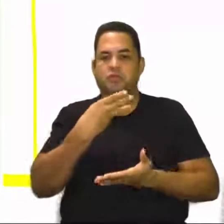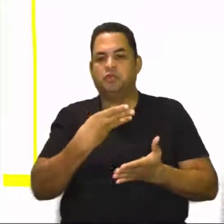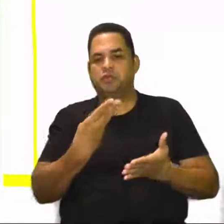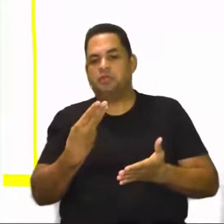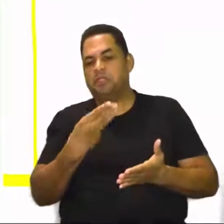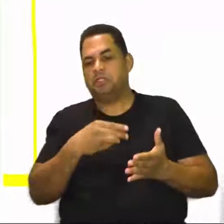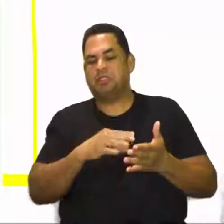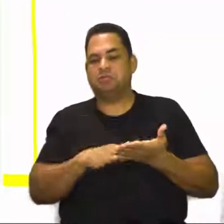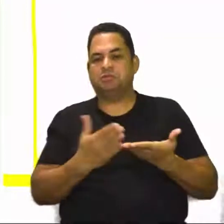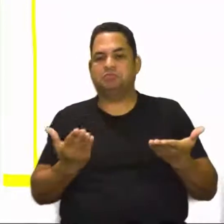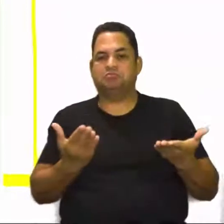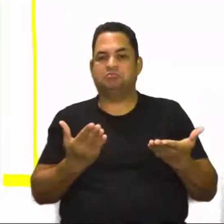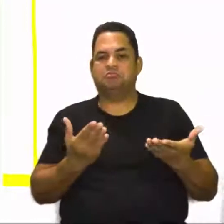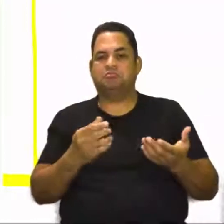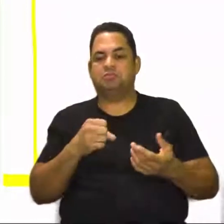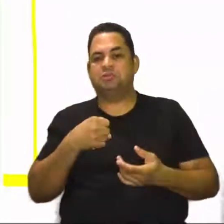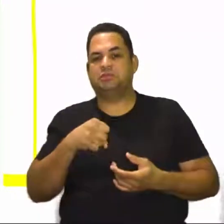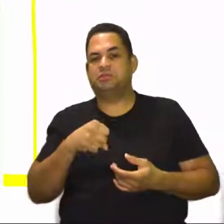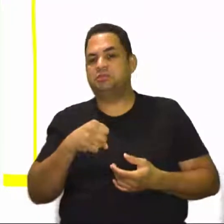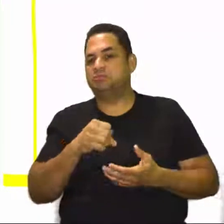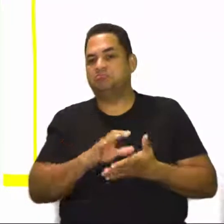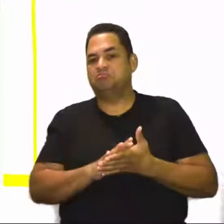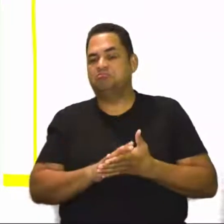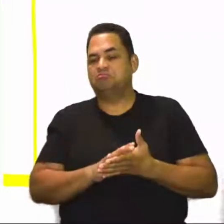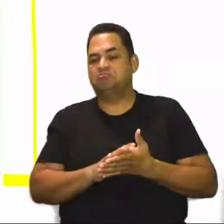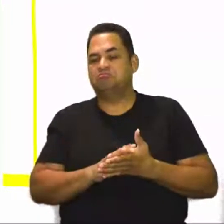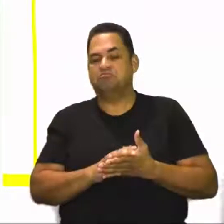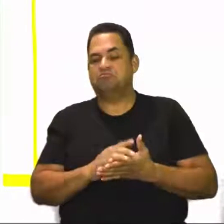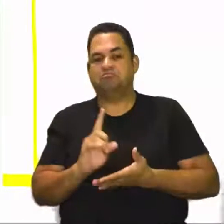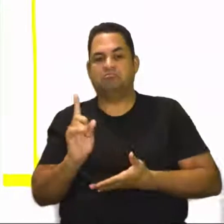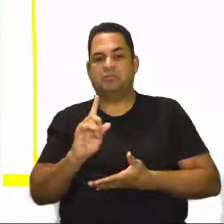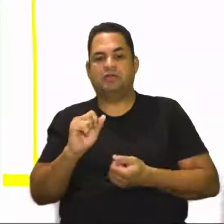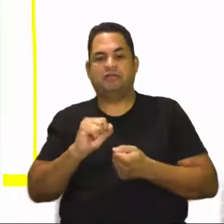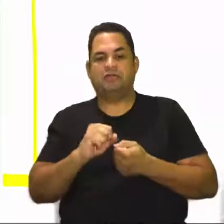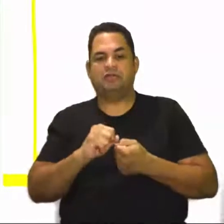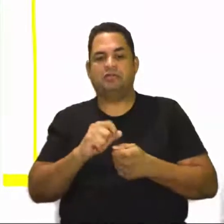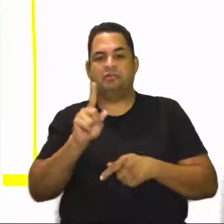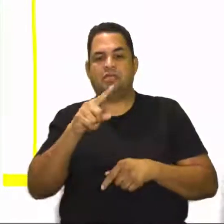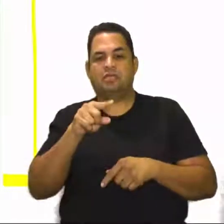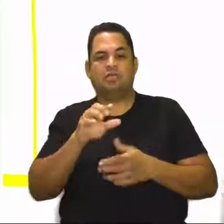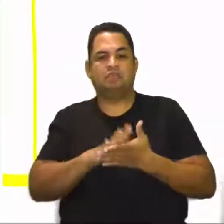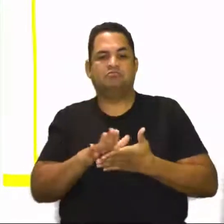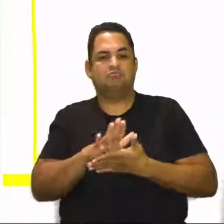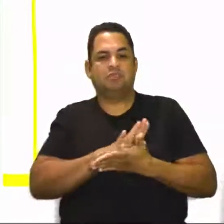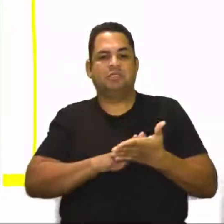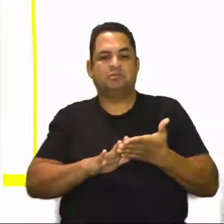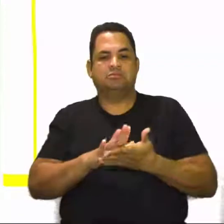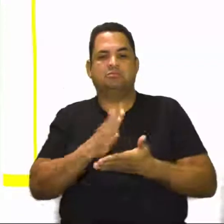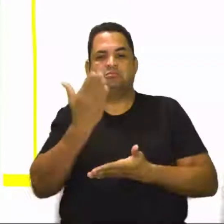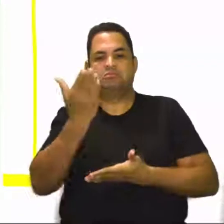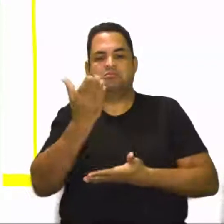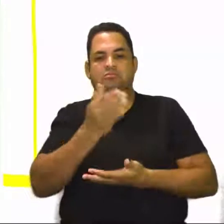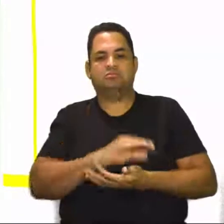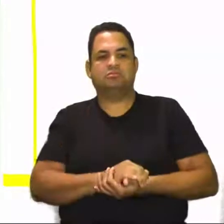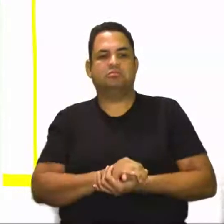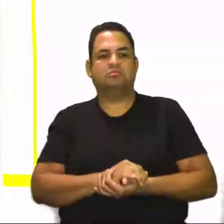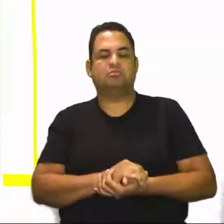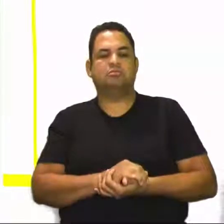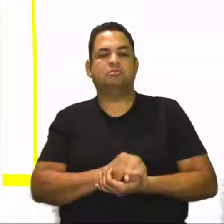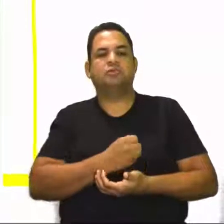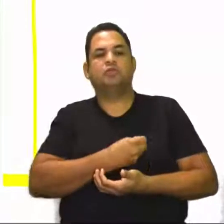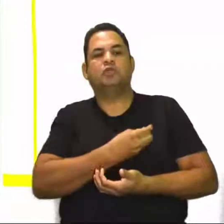três ou mais vezes. E se você não faz, você vai marcar nenhuma. A letra B, professora Iris. Letra B.